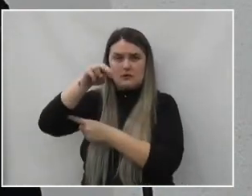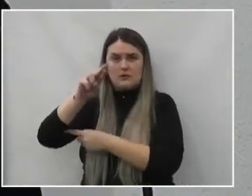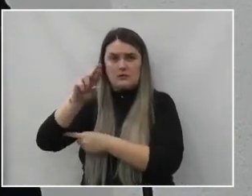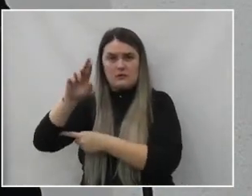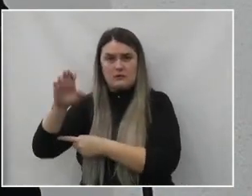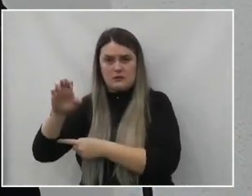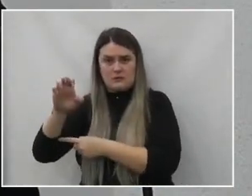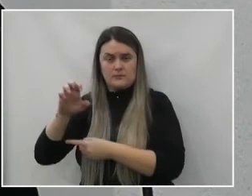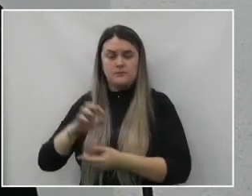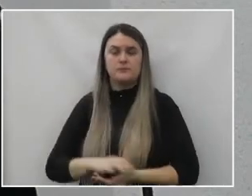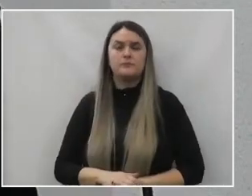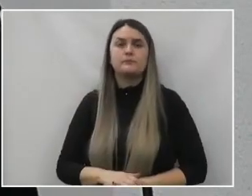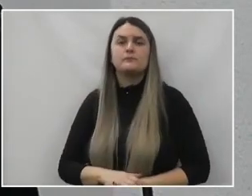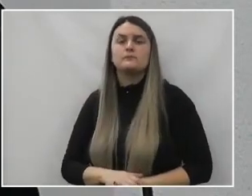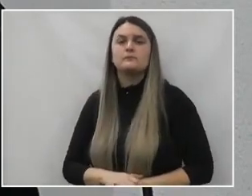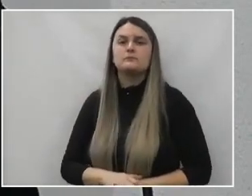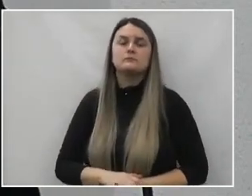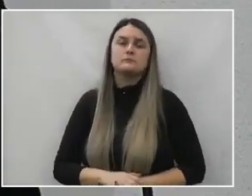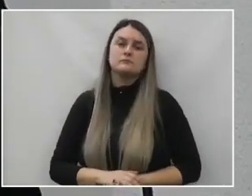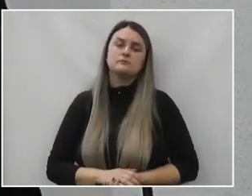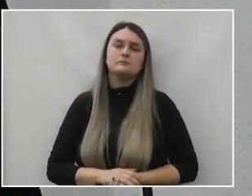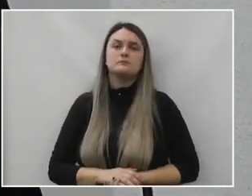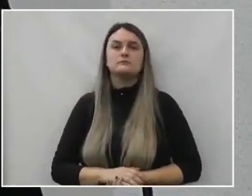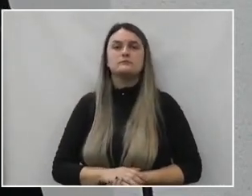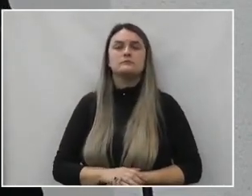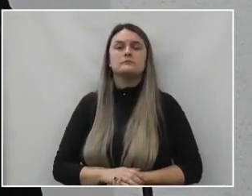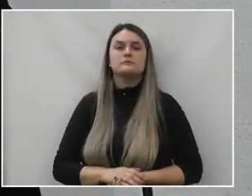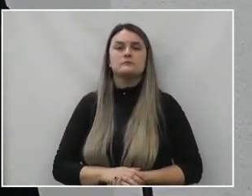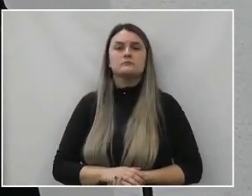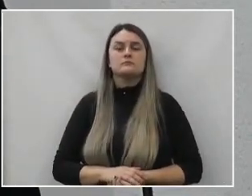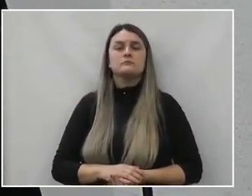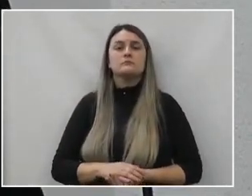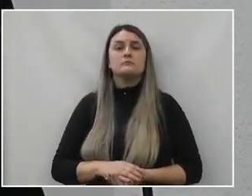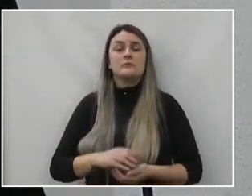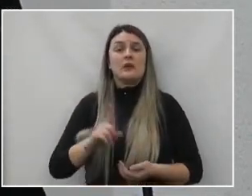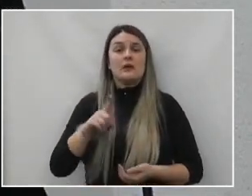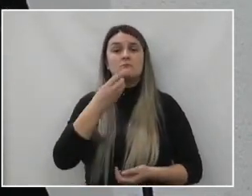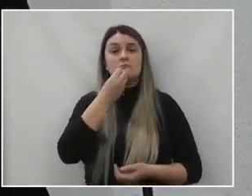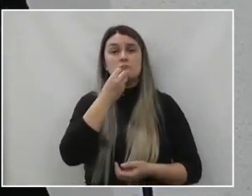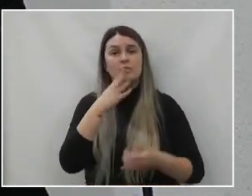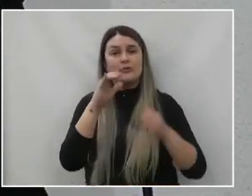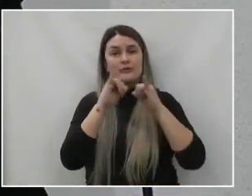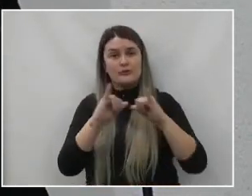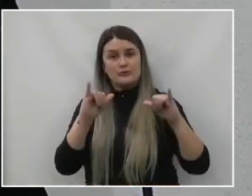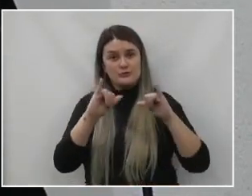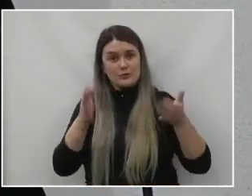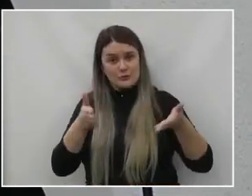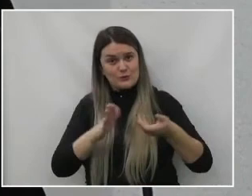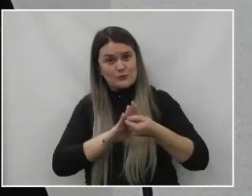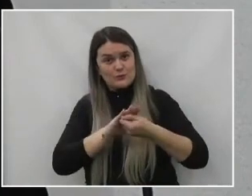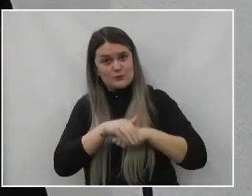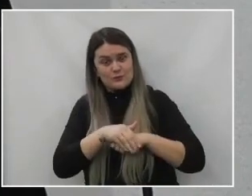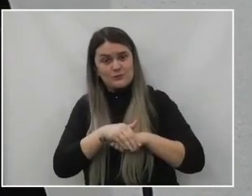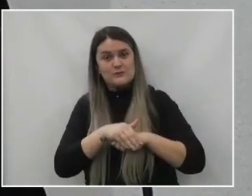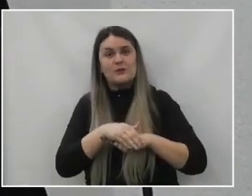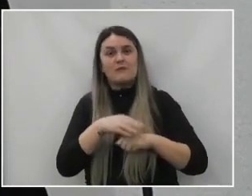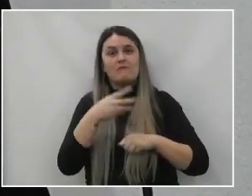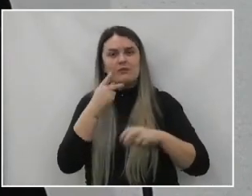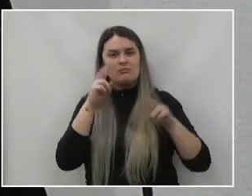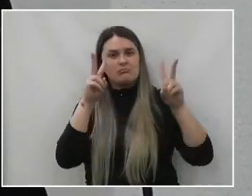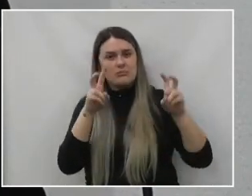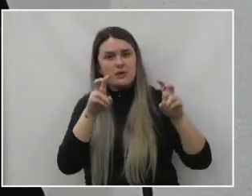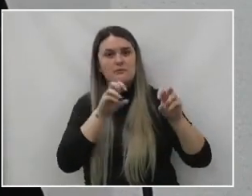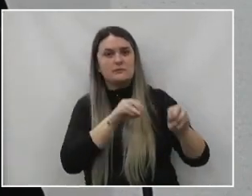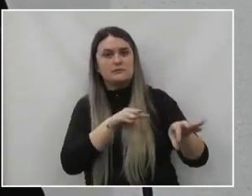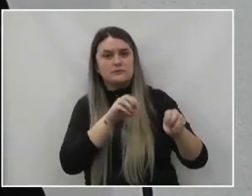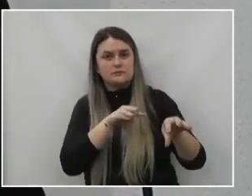a essa estrutura do Governo do Estado de Educação. Portanto, essa boa notícia na noite de hoje, o que tange a nossa